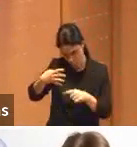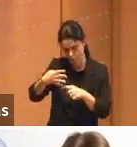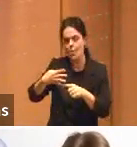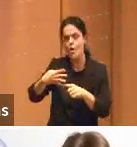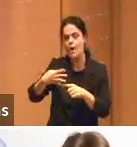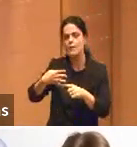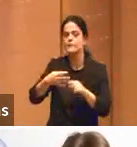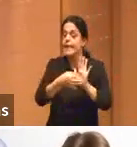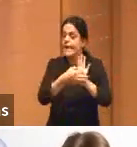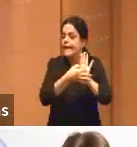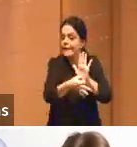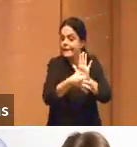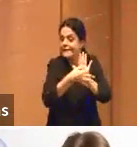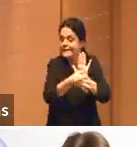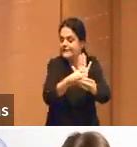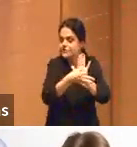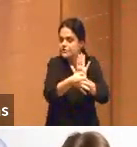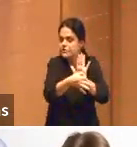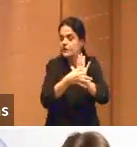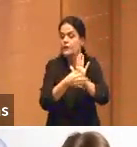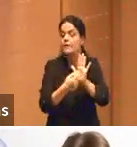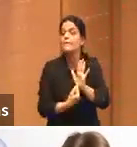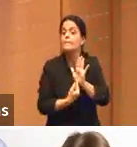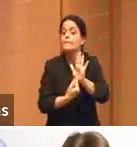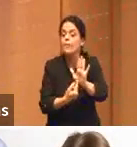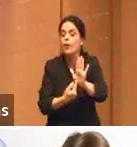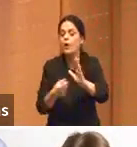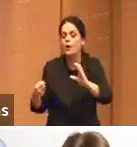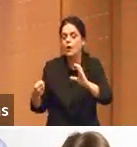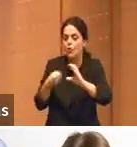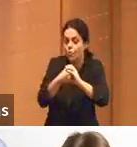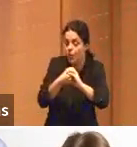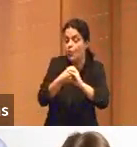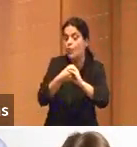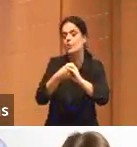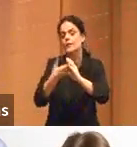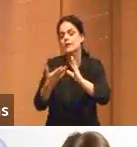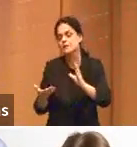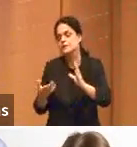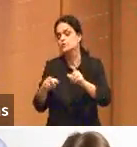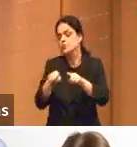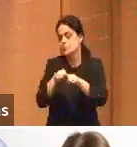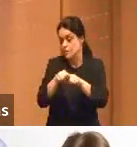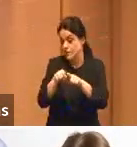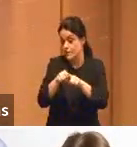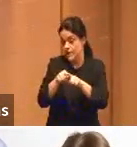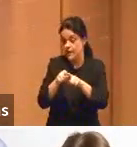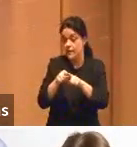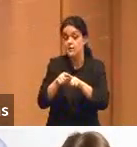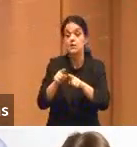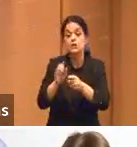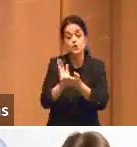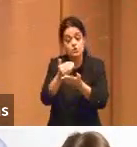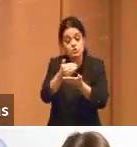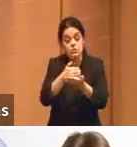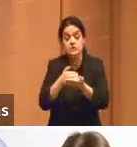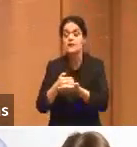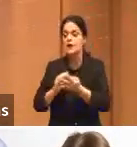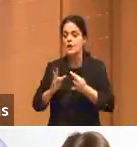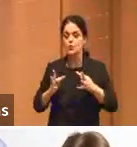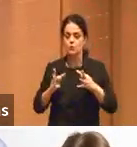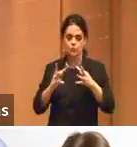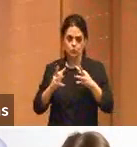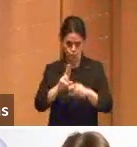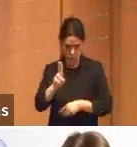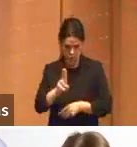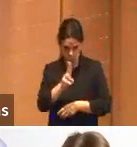pegada crítica, mostra o colonialismo de dados, como o Nelson Preto falou. Ele tem, dos textos que